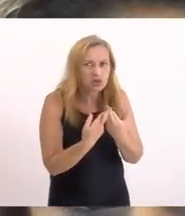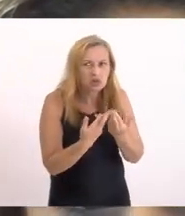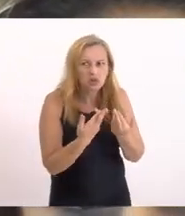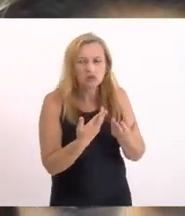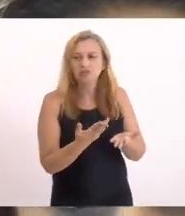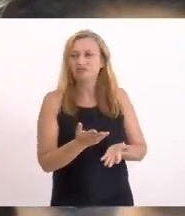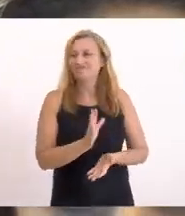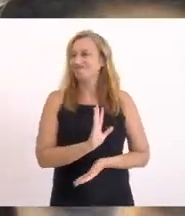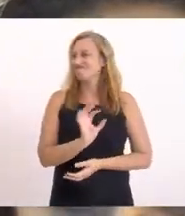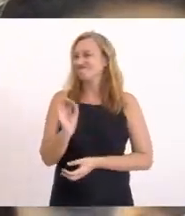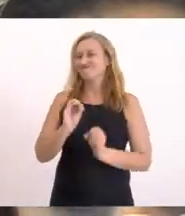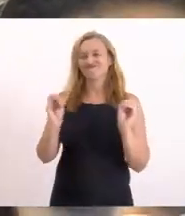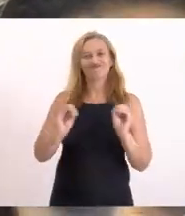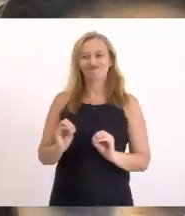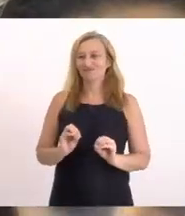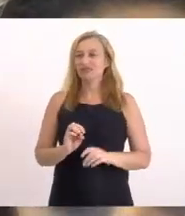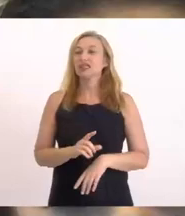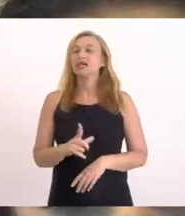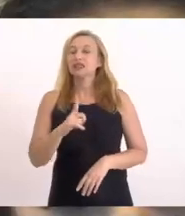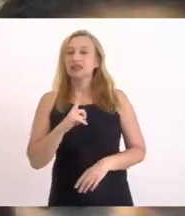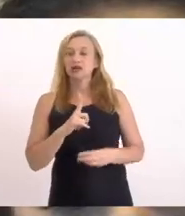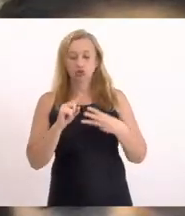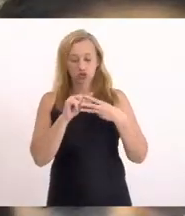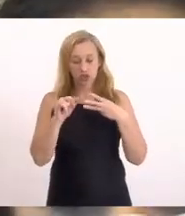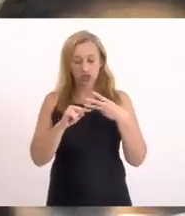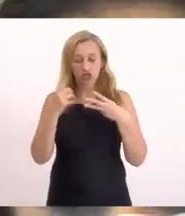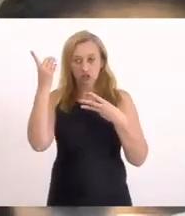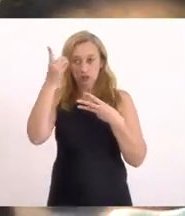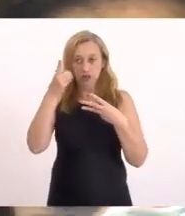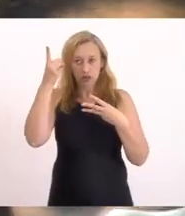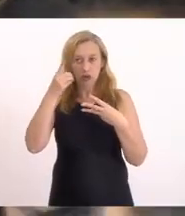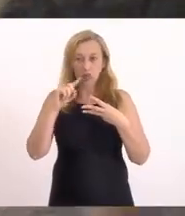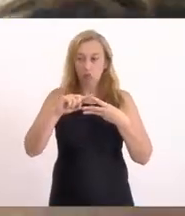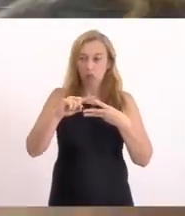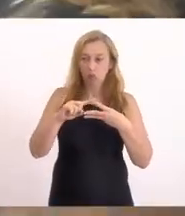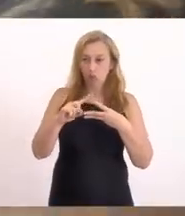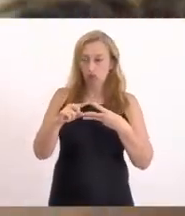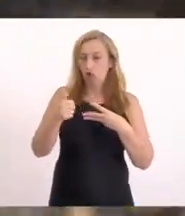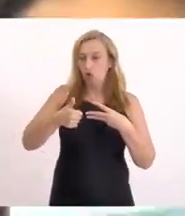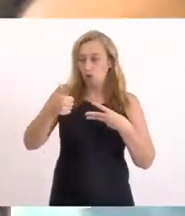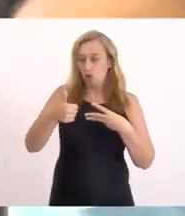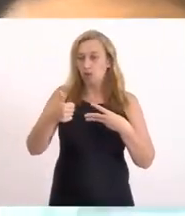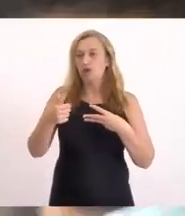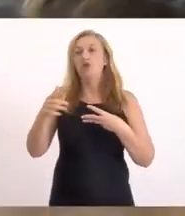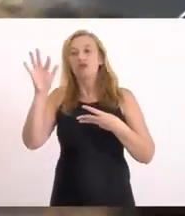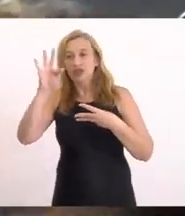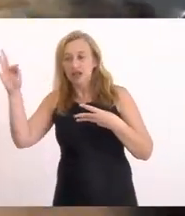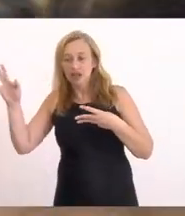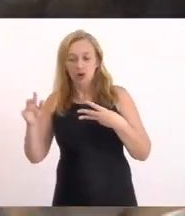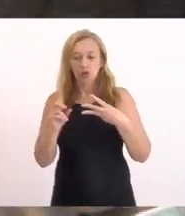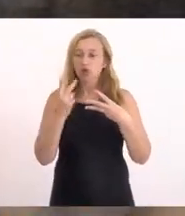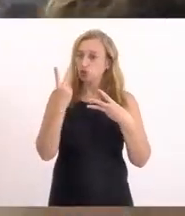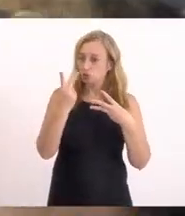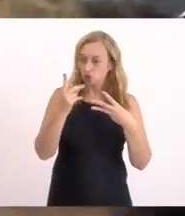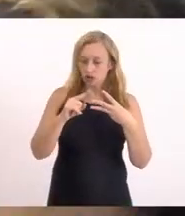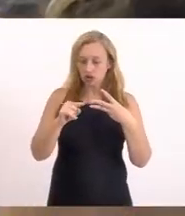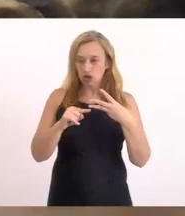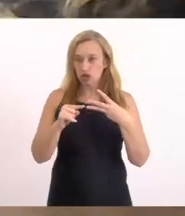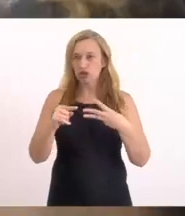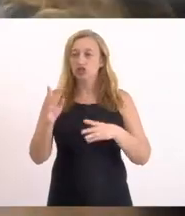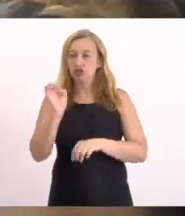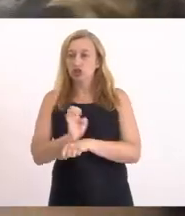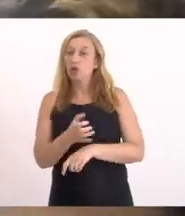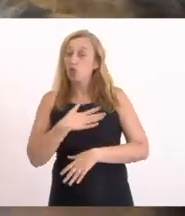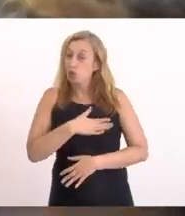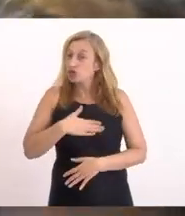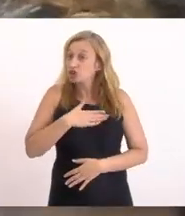Nós temos Três deputados Um federal E dois estaduais Então eu gostaria